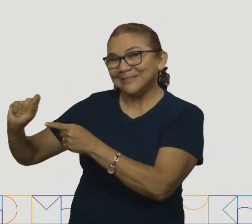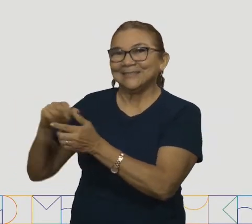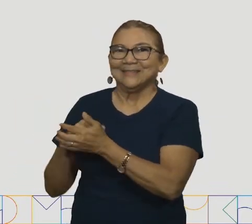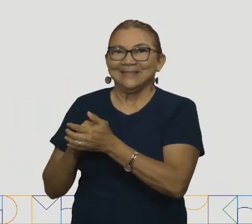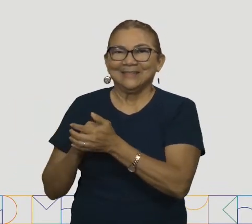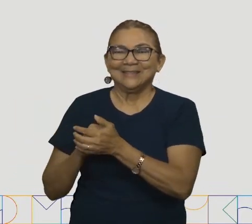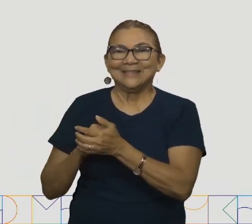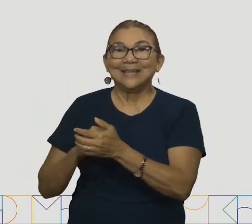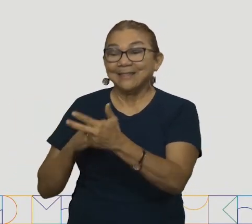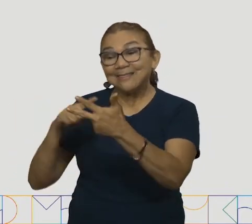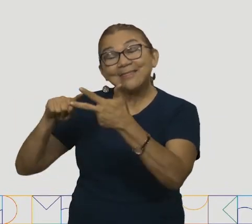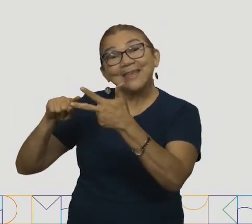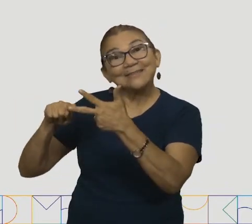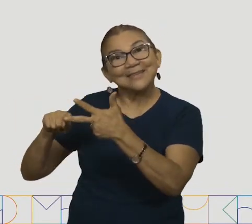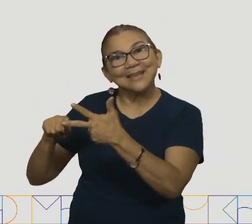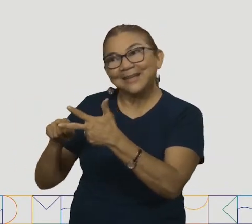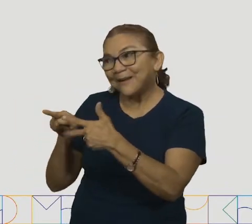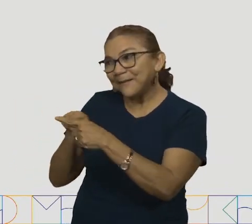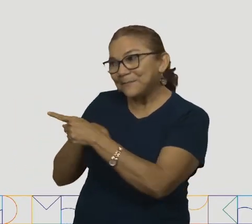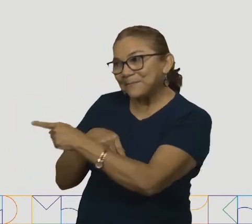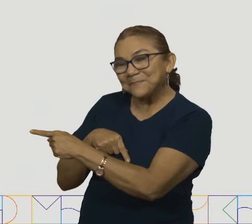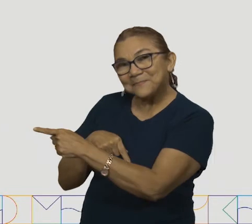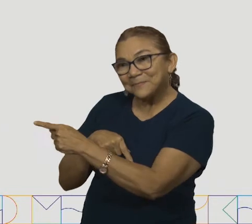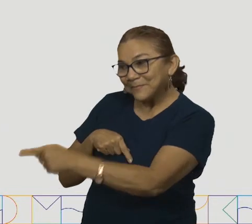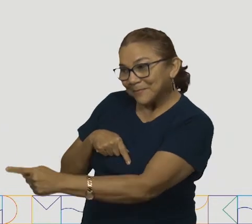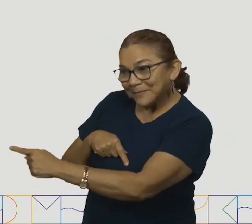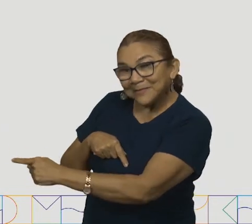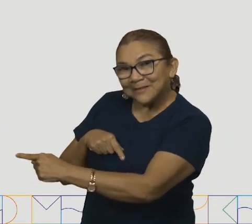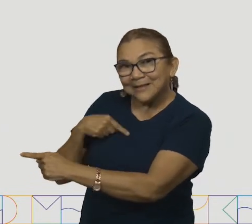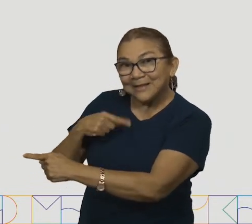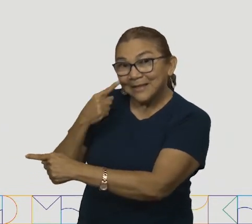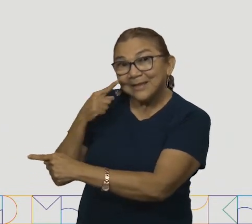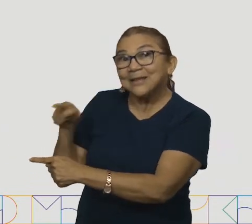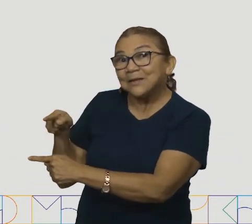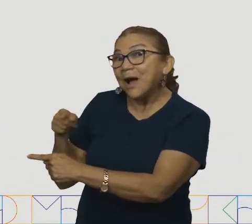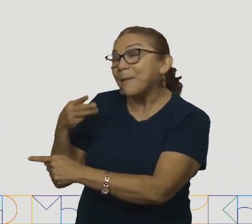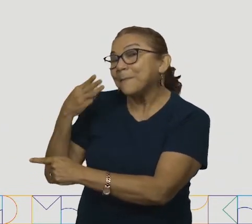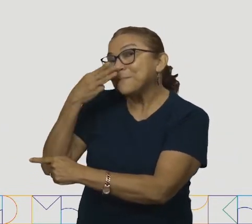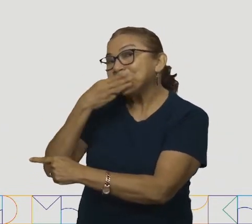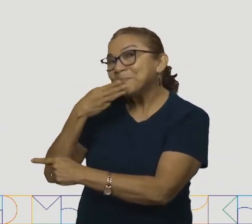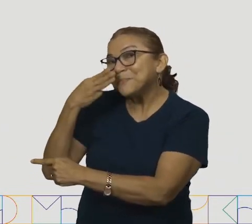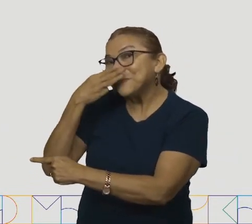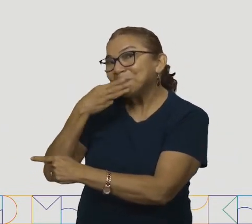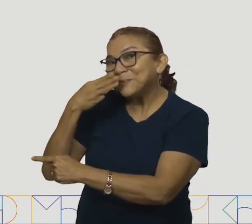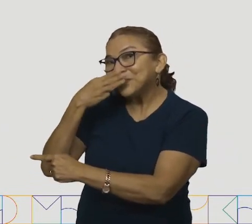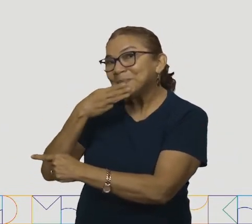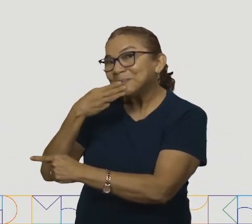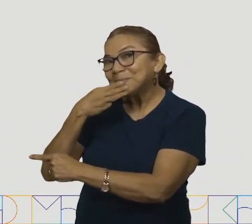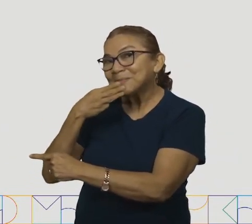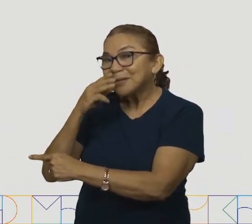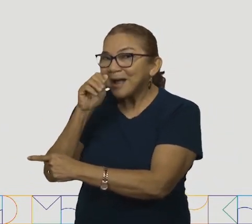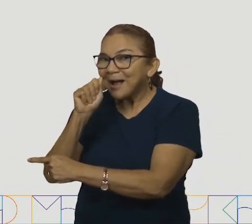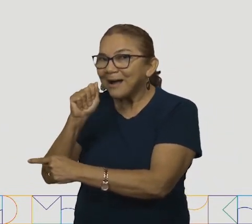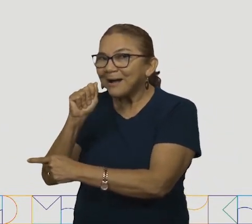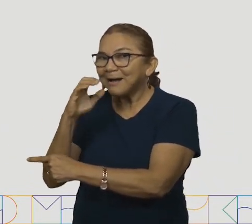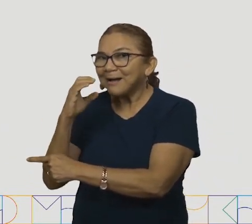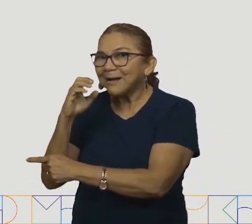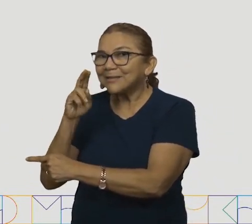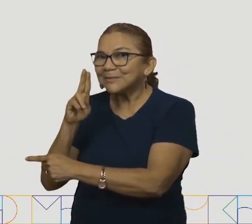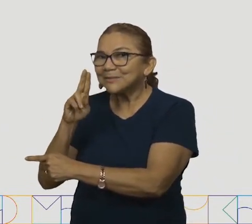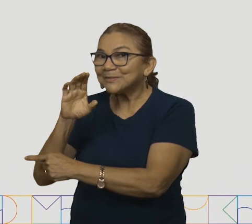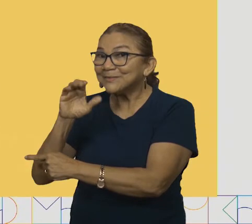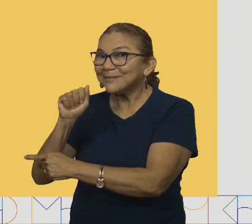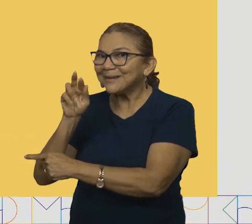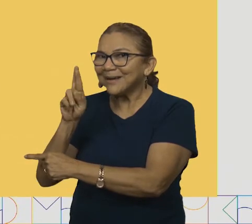E a terceira imagem? Vamos ver? É o açúcar. O açúcar se escreve dessa forma. E o que mais,